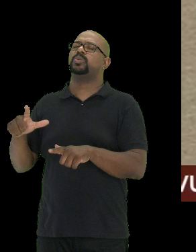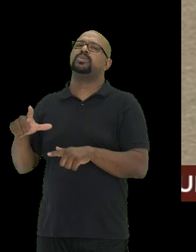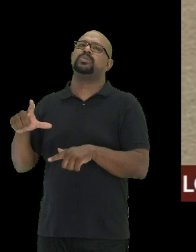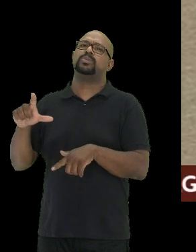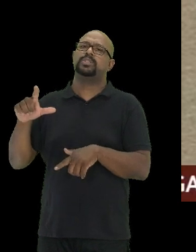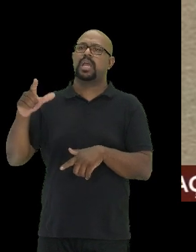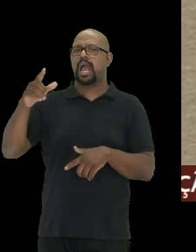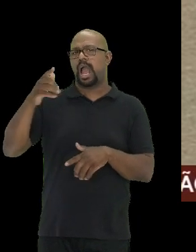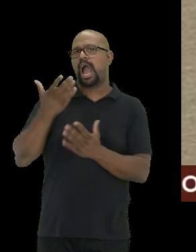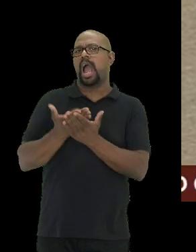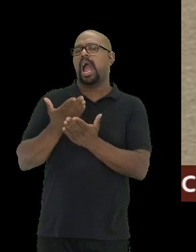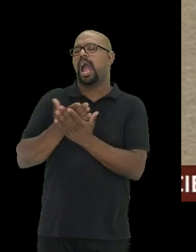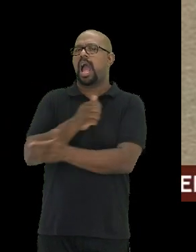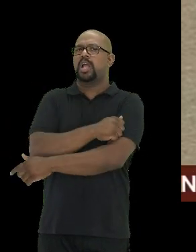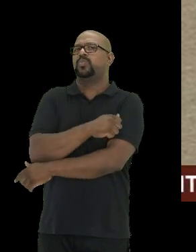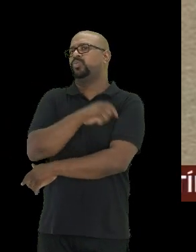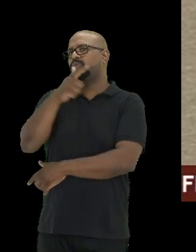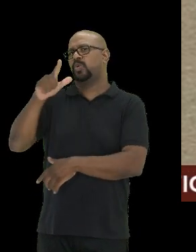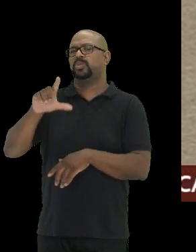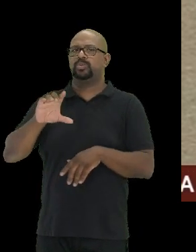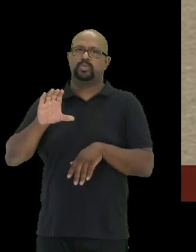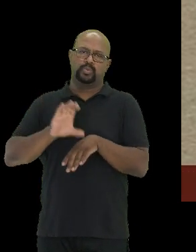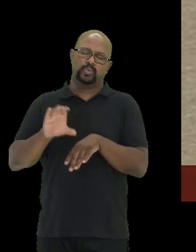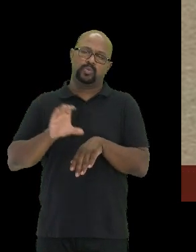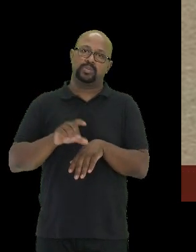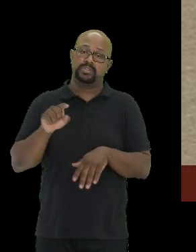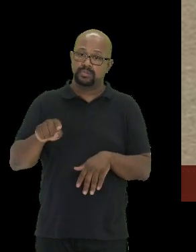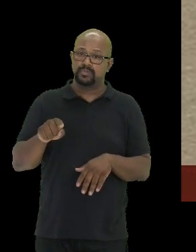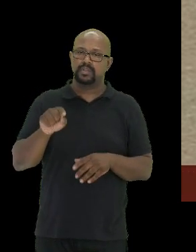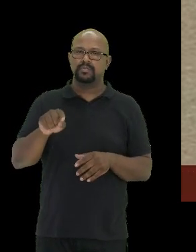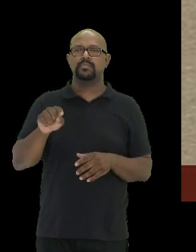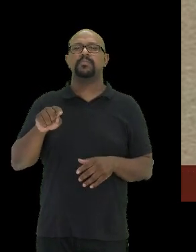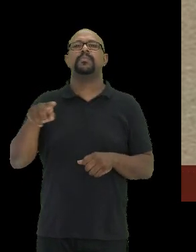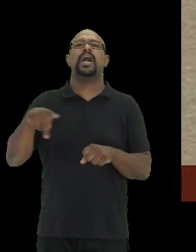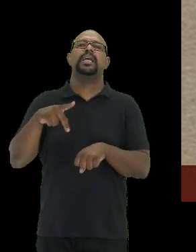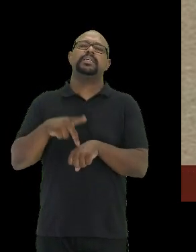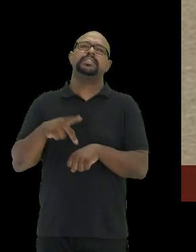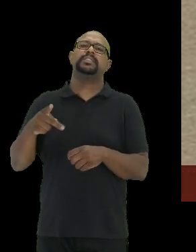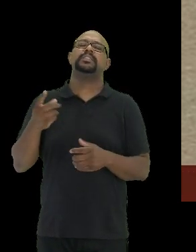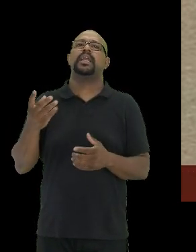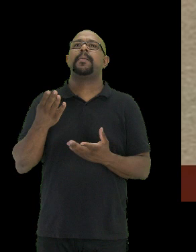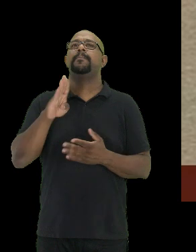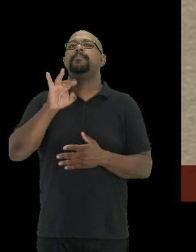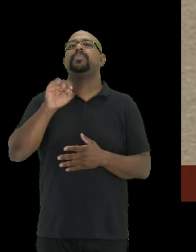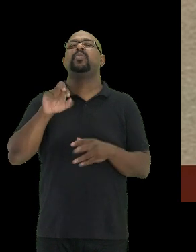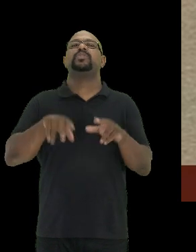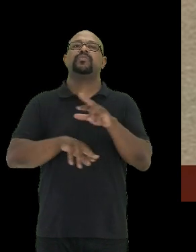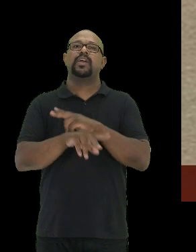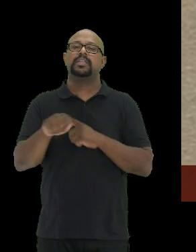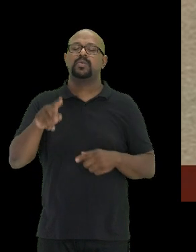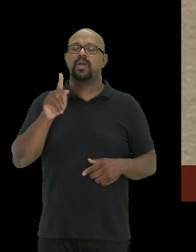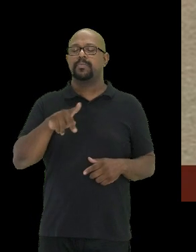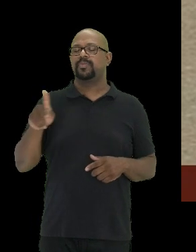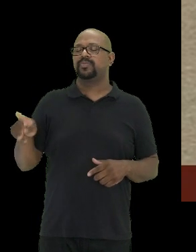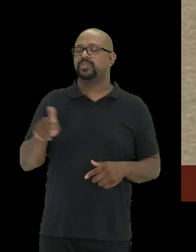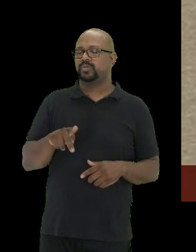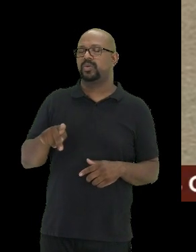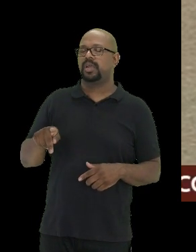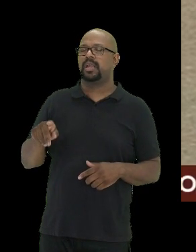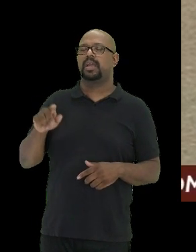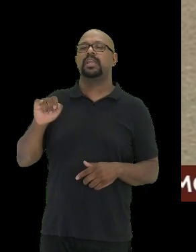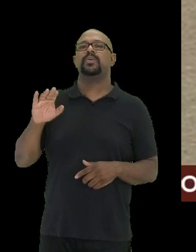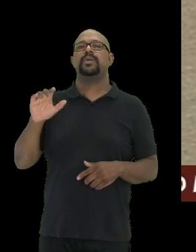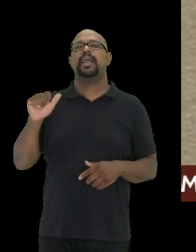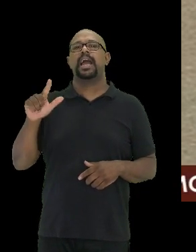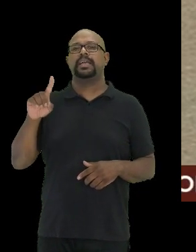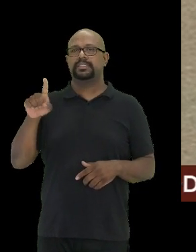alunos de outros cursos, e Serpentes e Ofidismo em países mega biodiversos, com a professora e o Cari Mise.